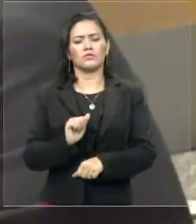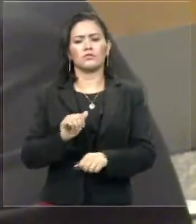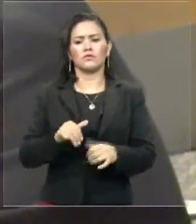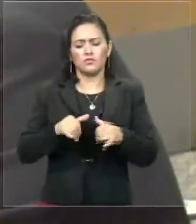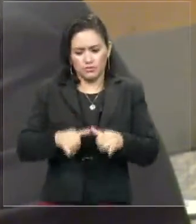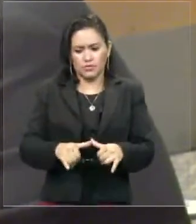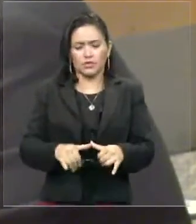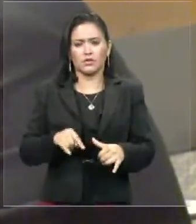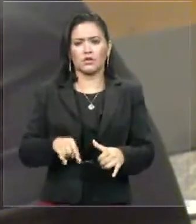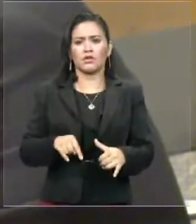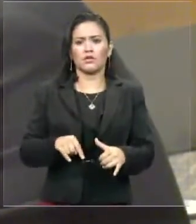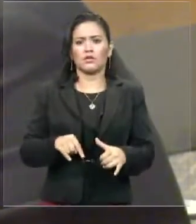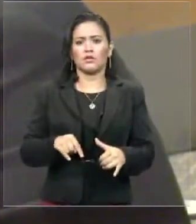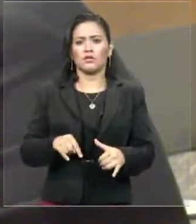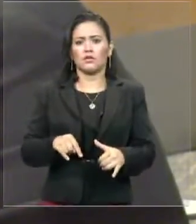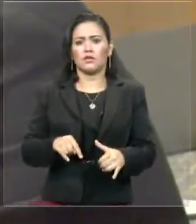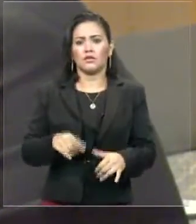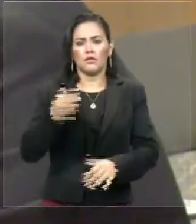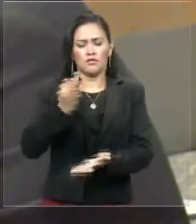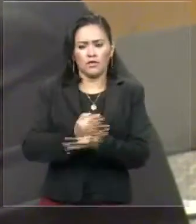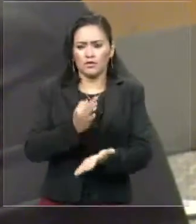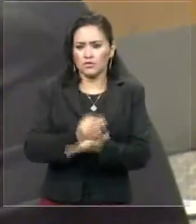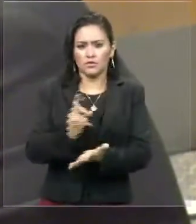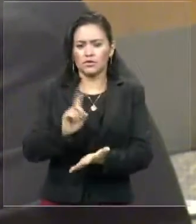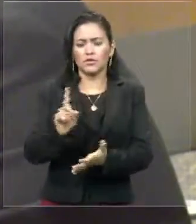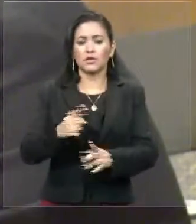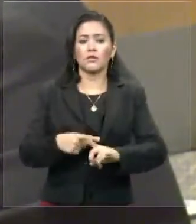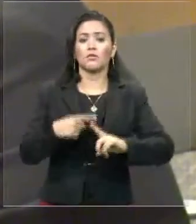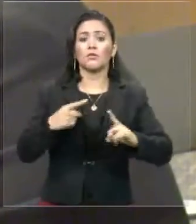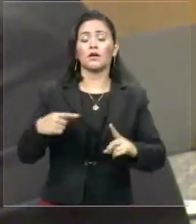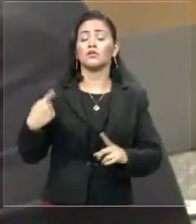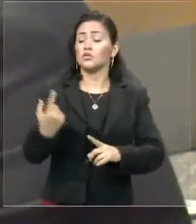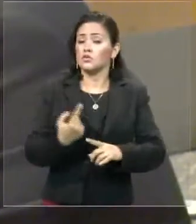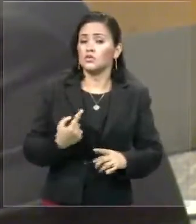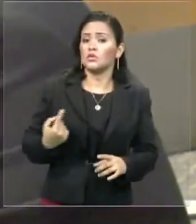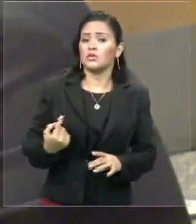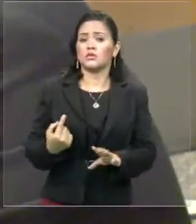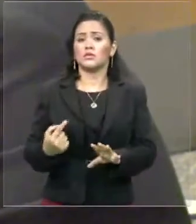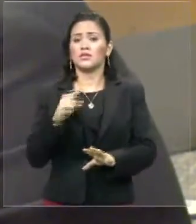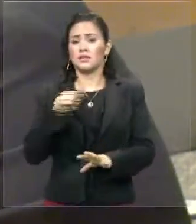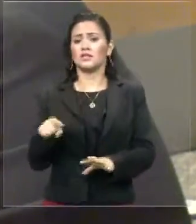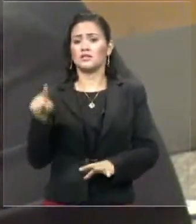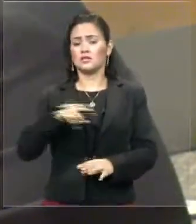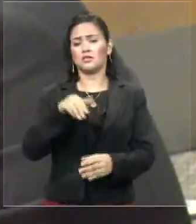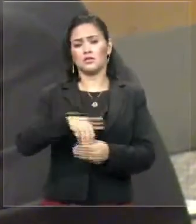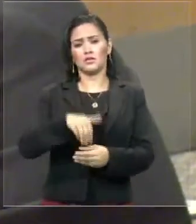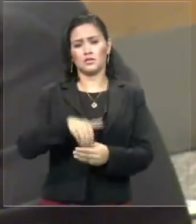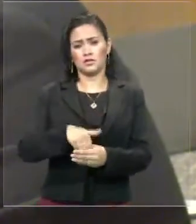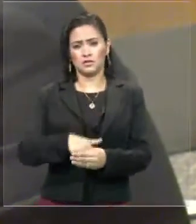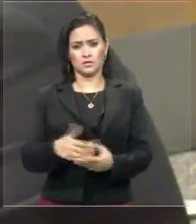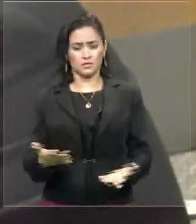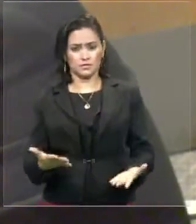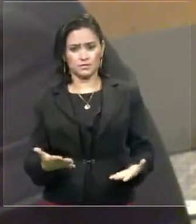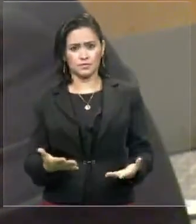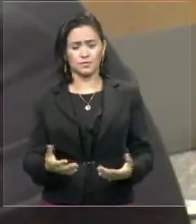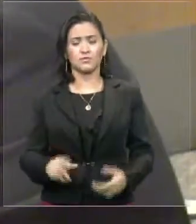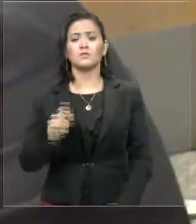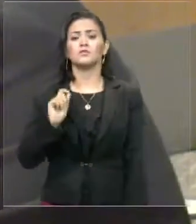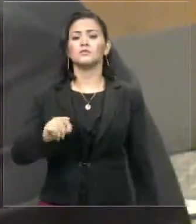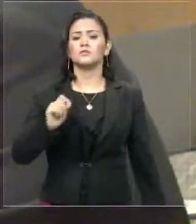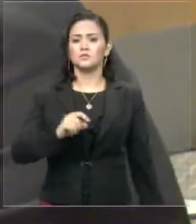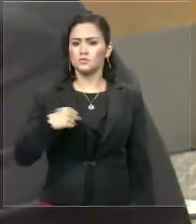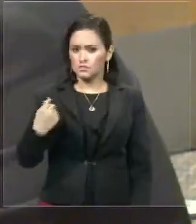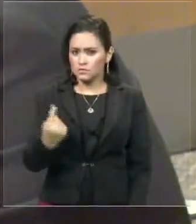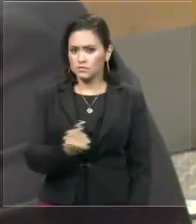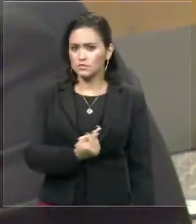mostrar a cara. e é isso que a população espera, é isso que nossos eleitores esperam e que essa primeira